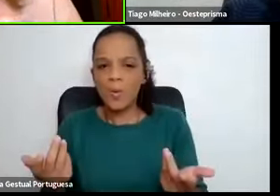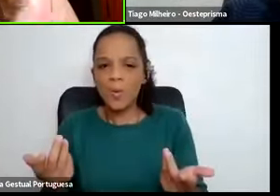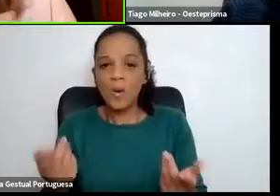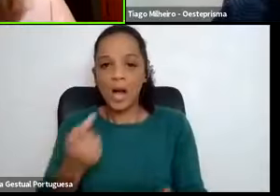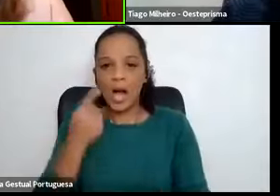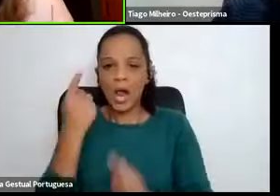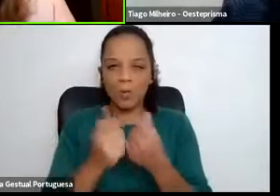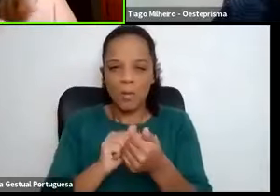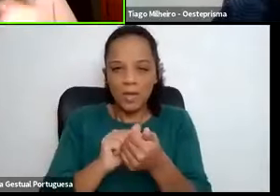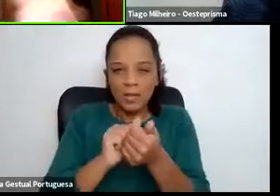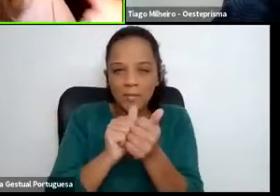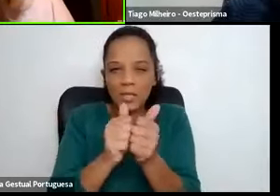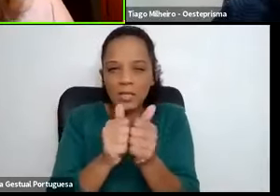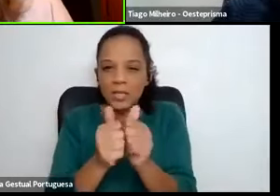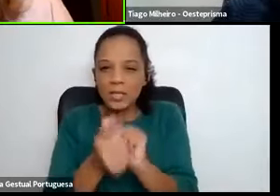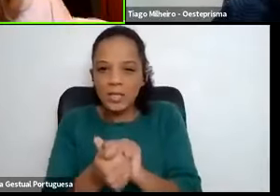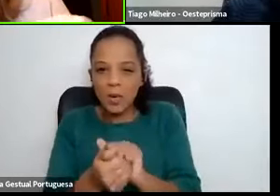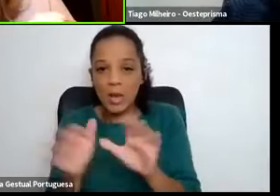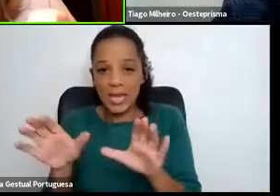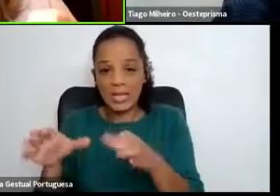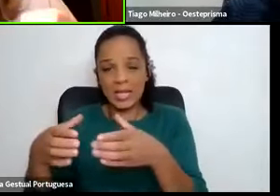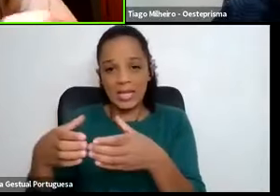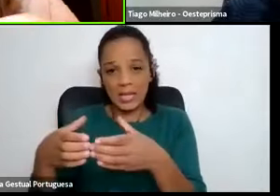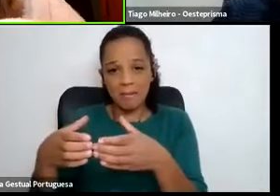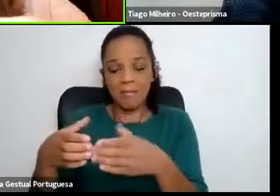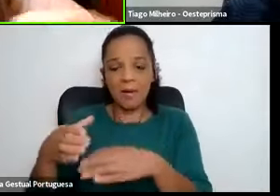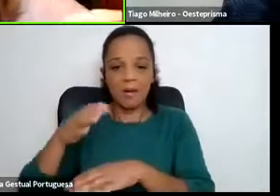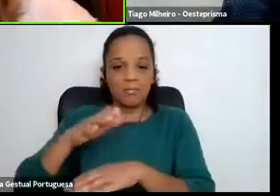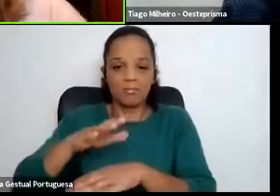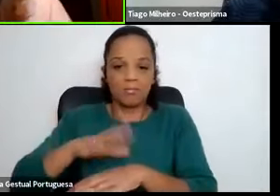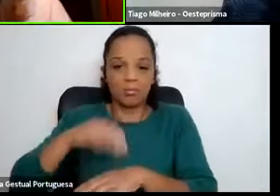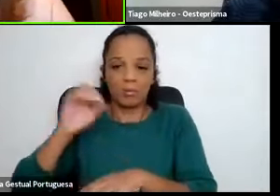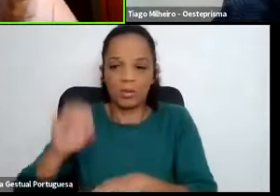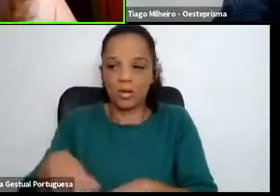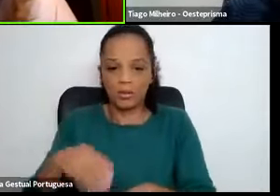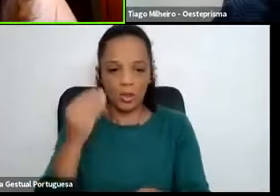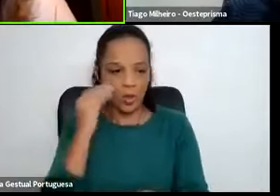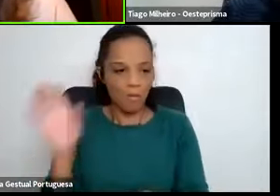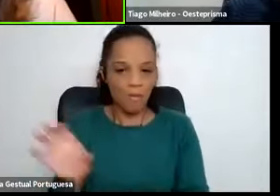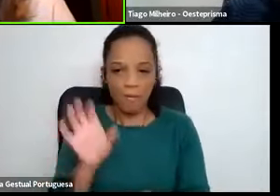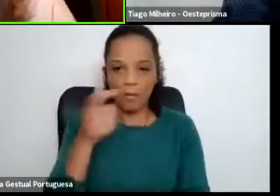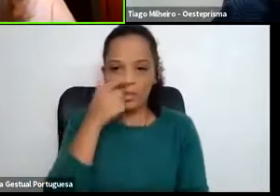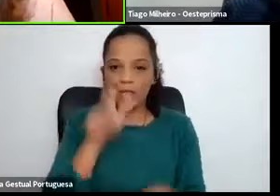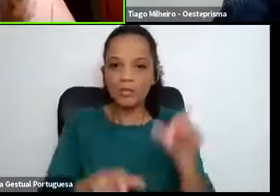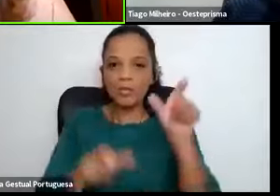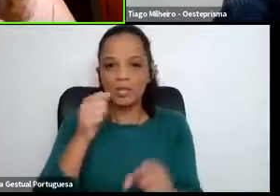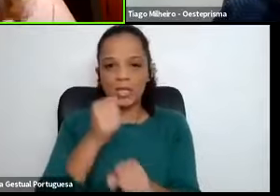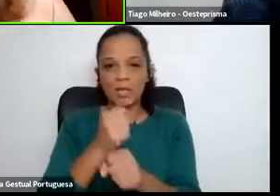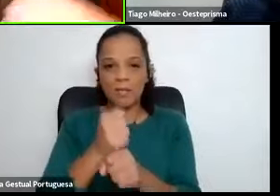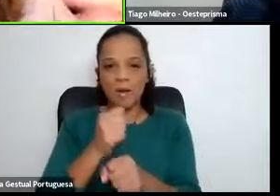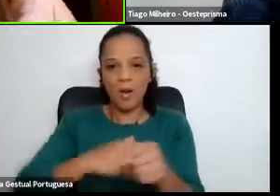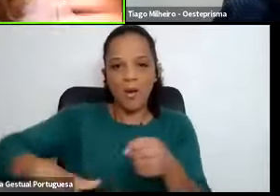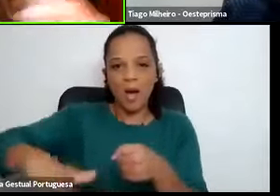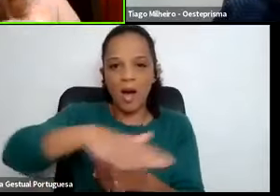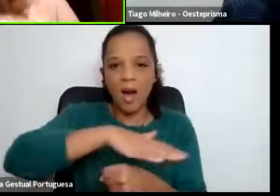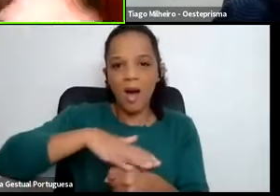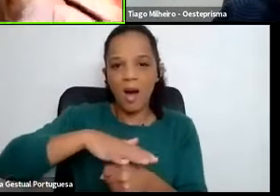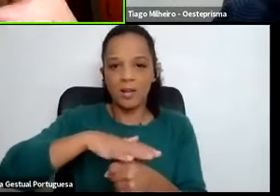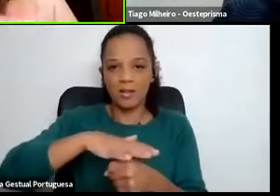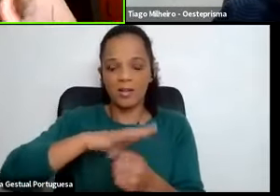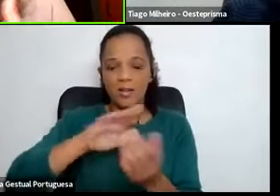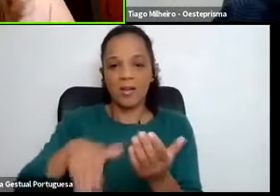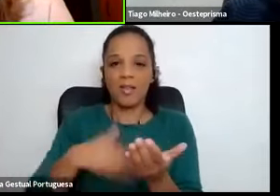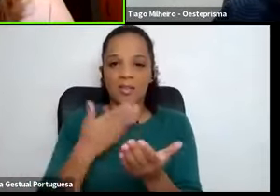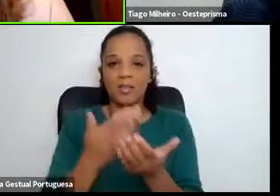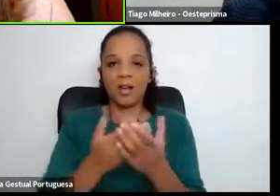alguma adaptação da equipa em termos, sei lá, da disposição das pessoas no local de trabalho, de maneira a